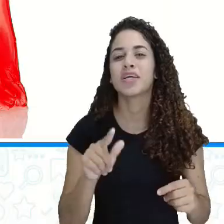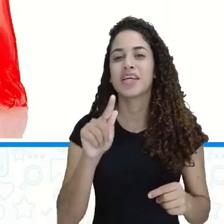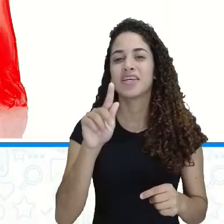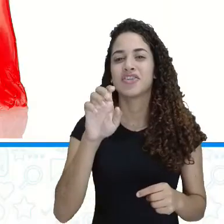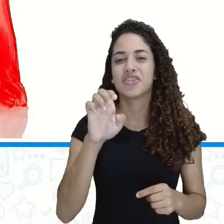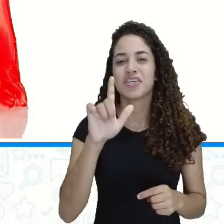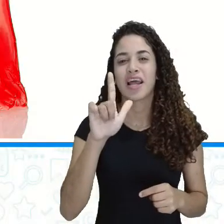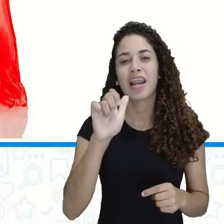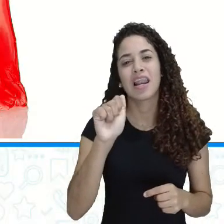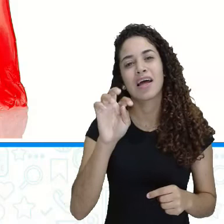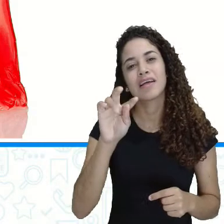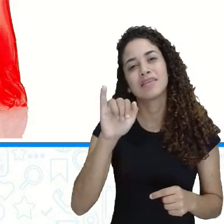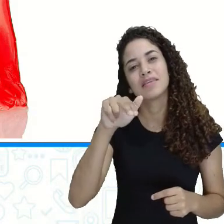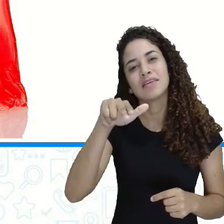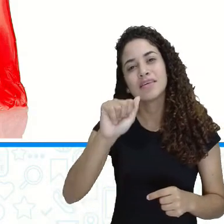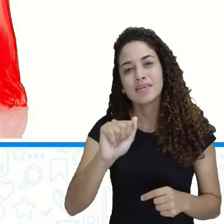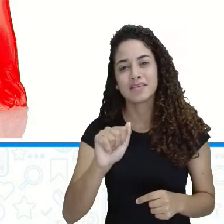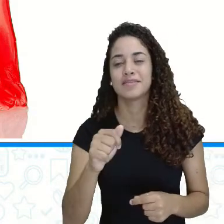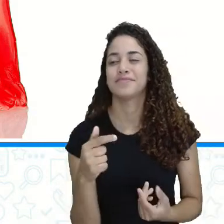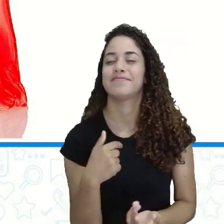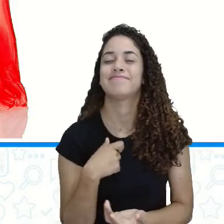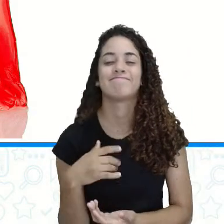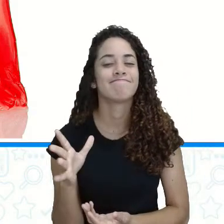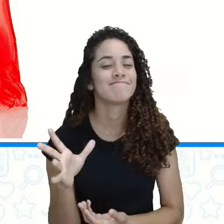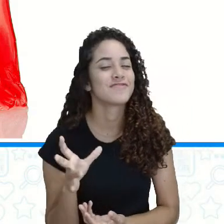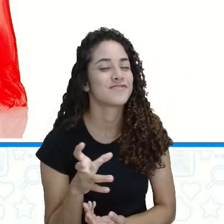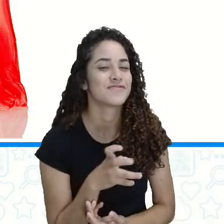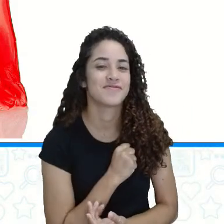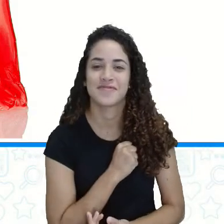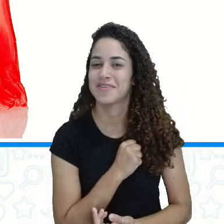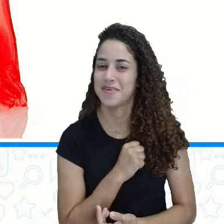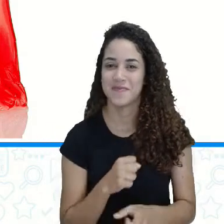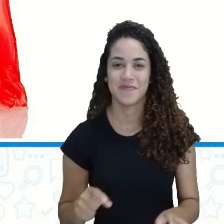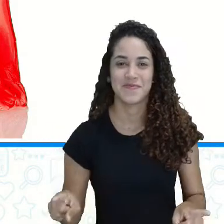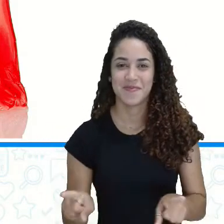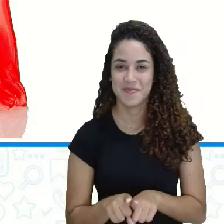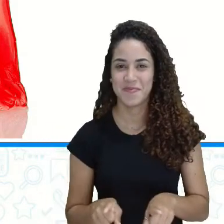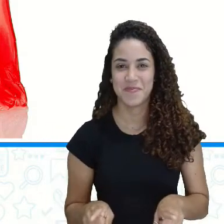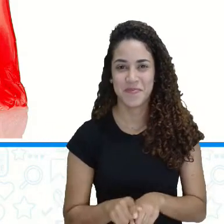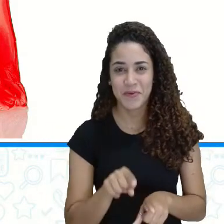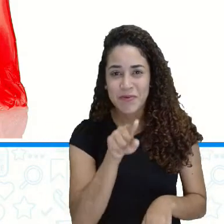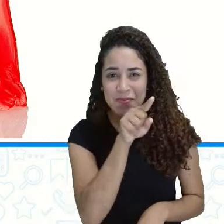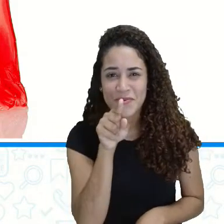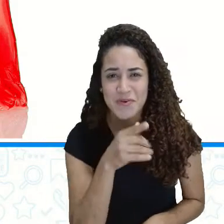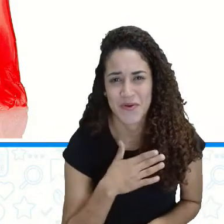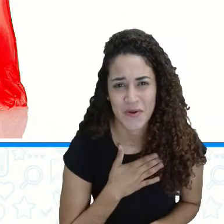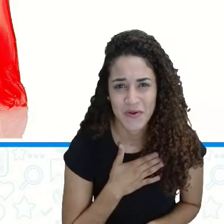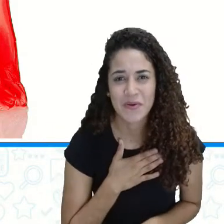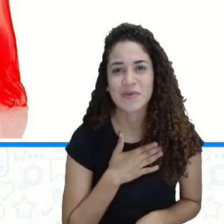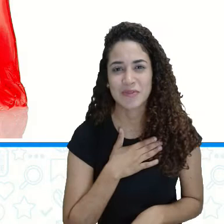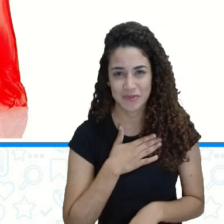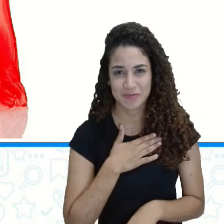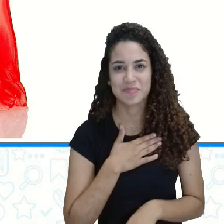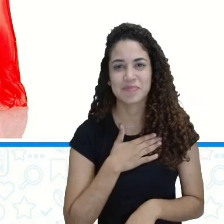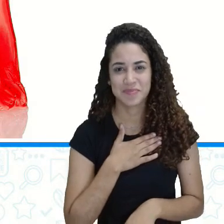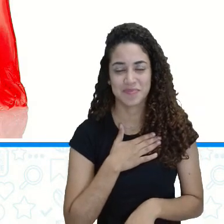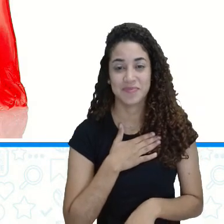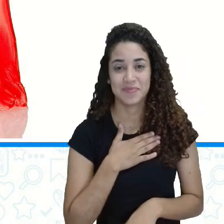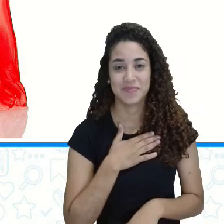Olha! Eu amo gelatina também. Você gosta, Nicole, de gelatina?